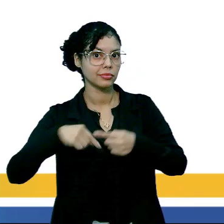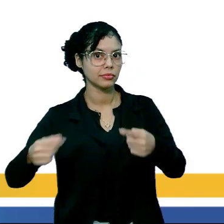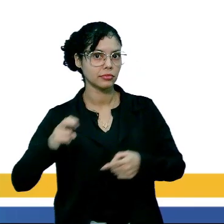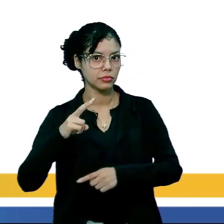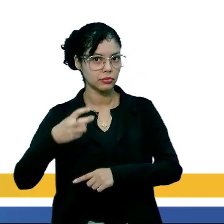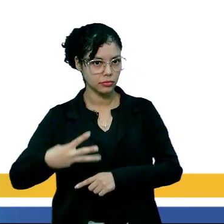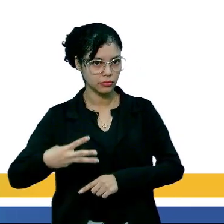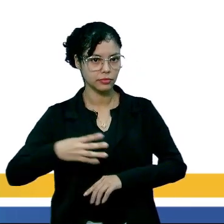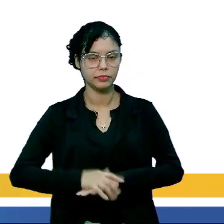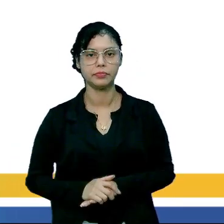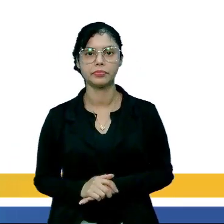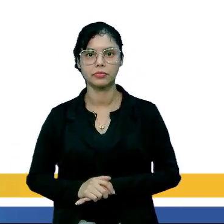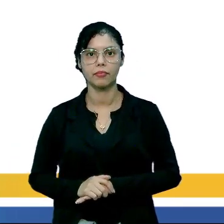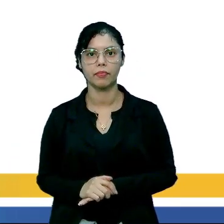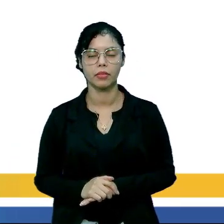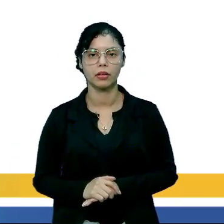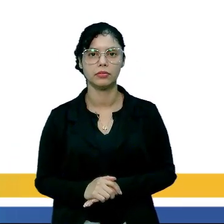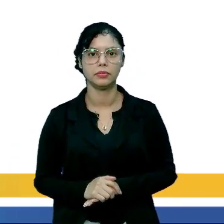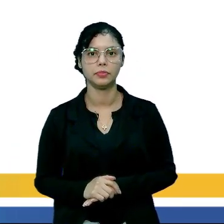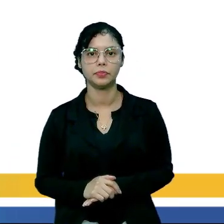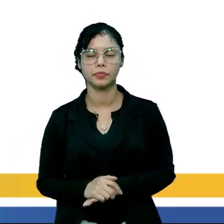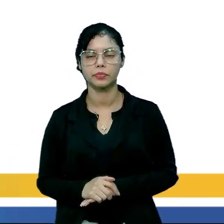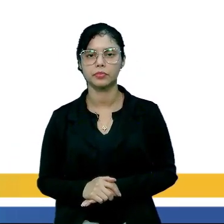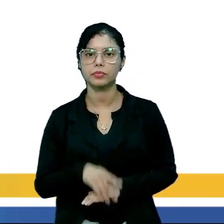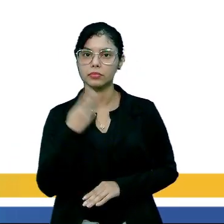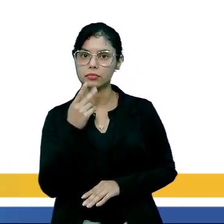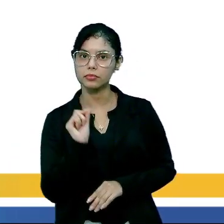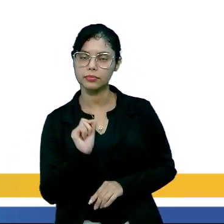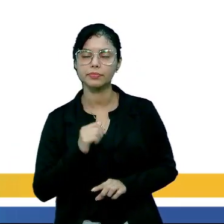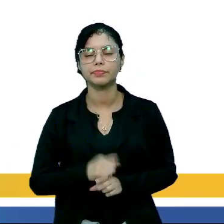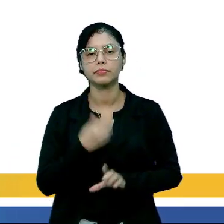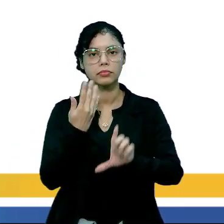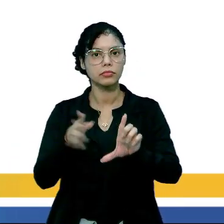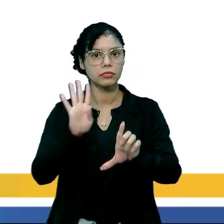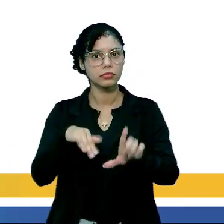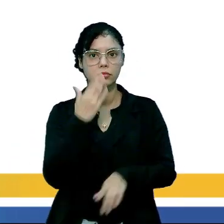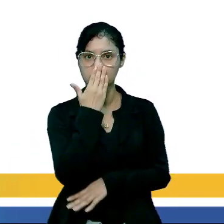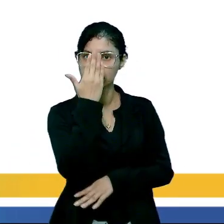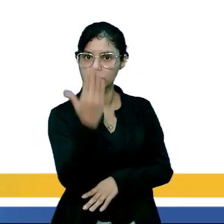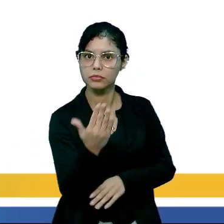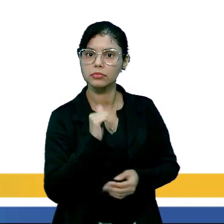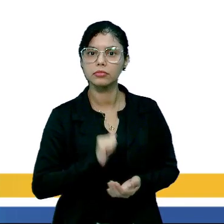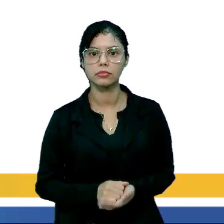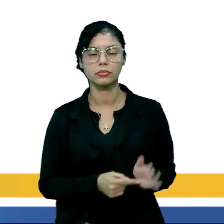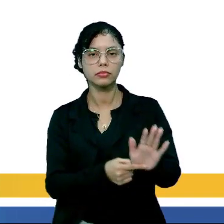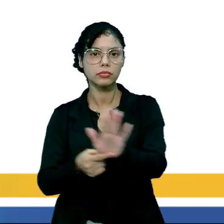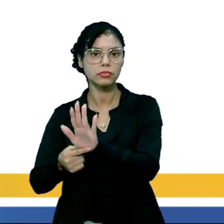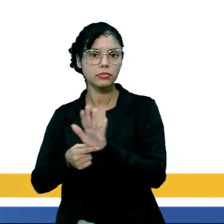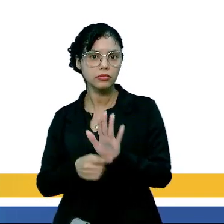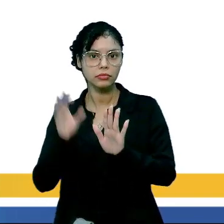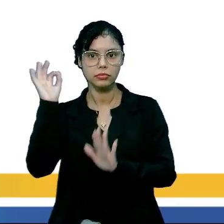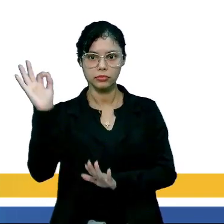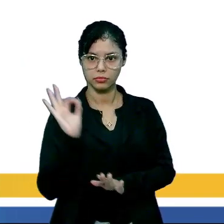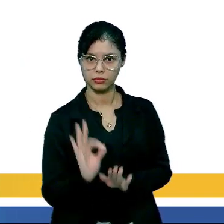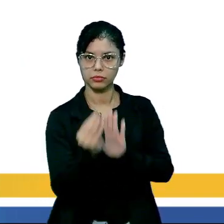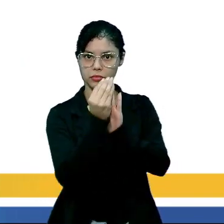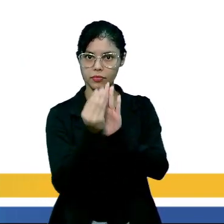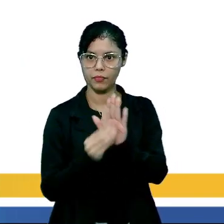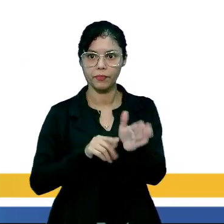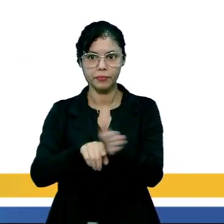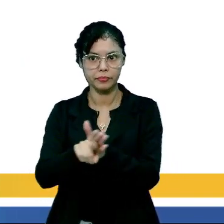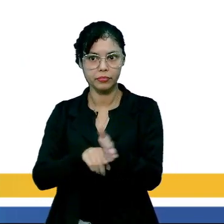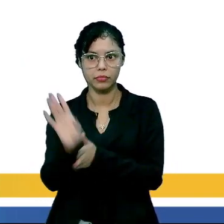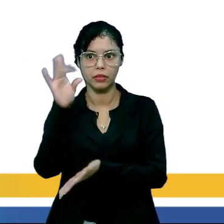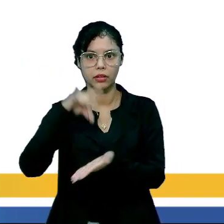página 53. Diz o seguinte. A tabela a seguir apresenta os dados percentuais